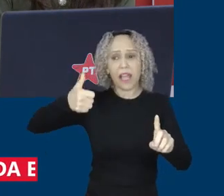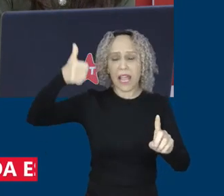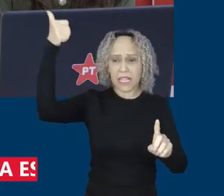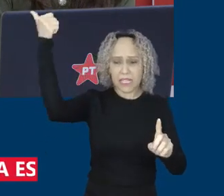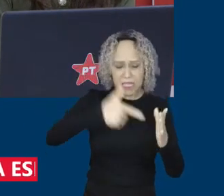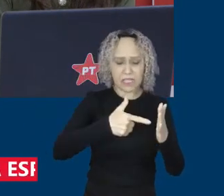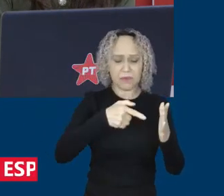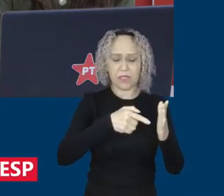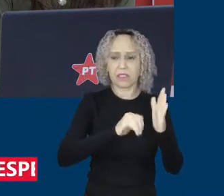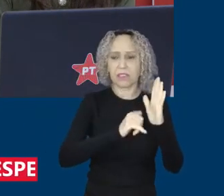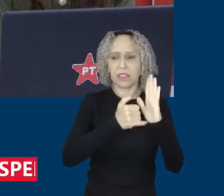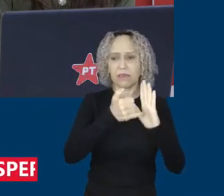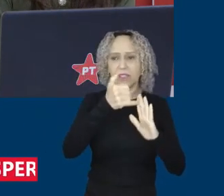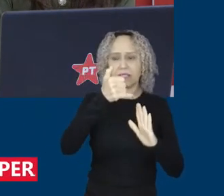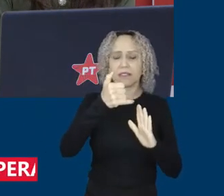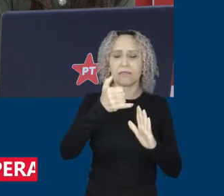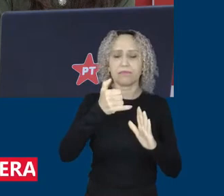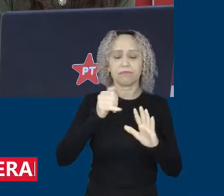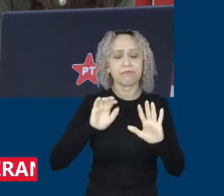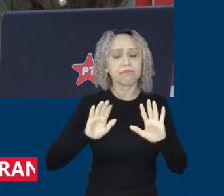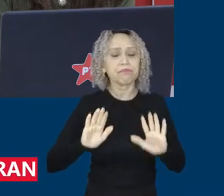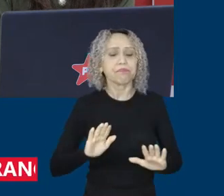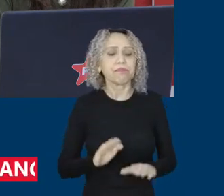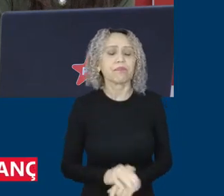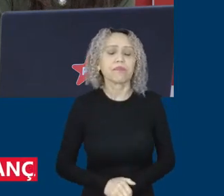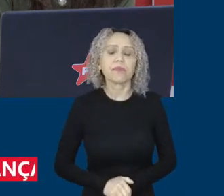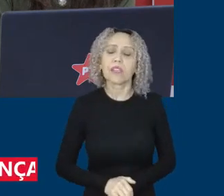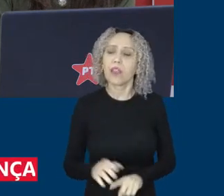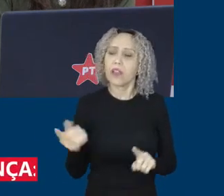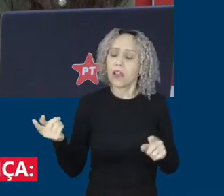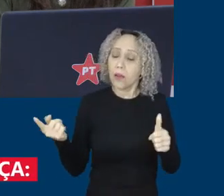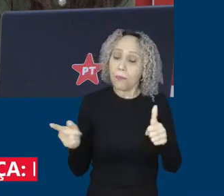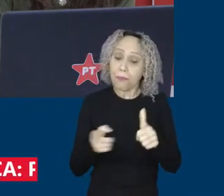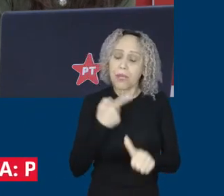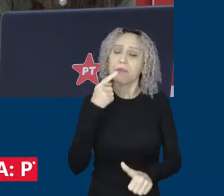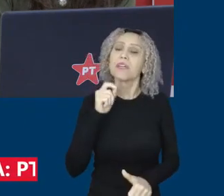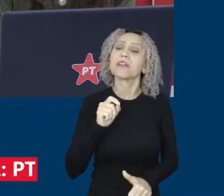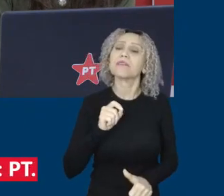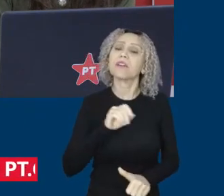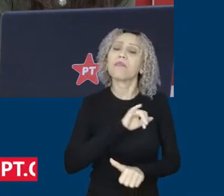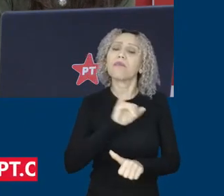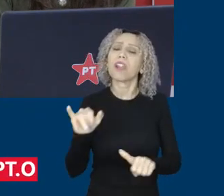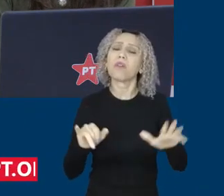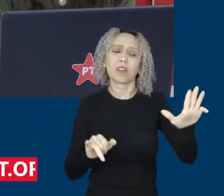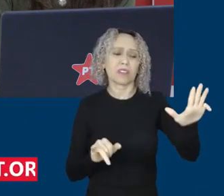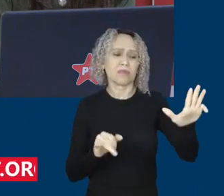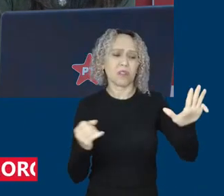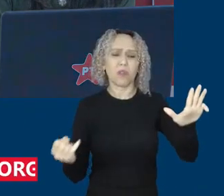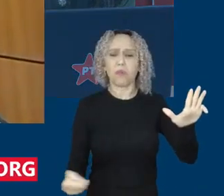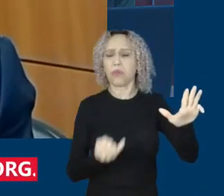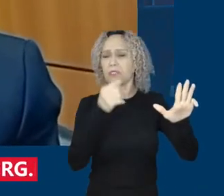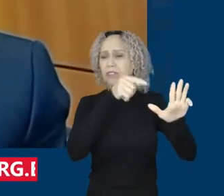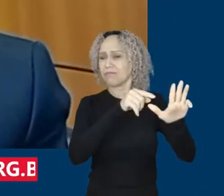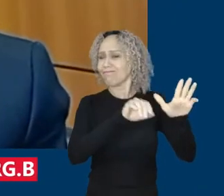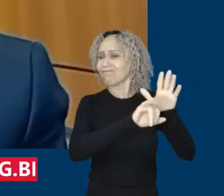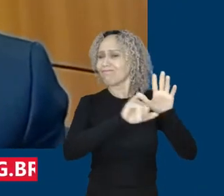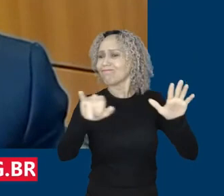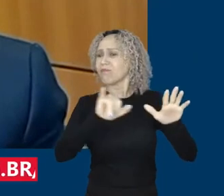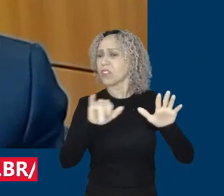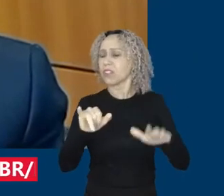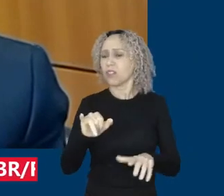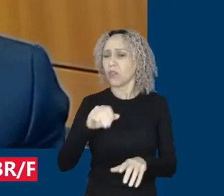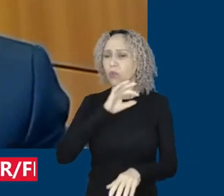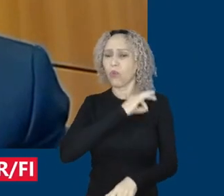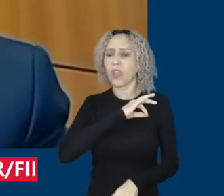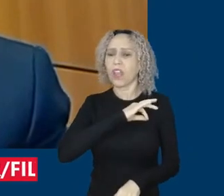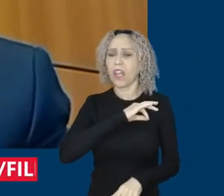Primeiro, eu queria dizer da importância do presidente Lula ter anunciado o R$.320